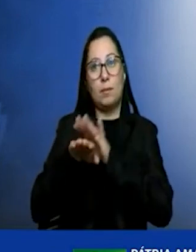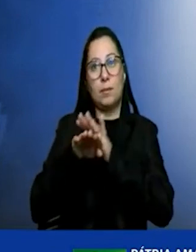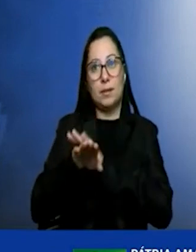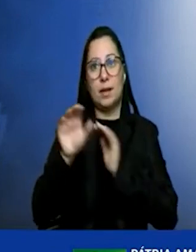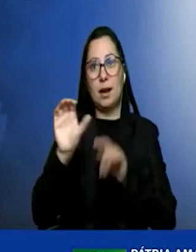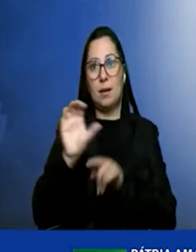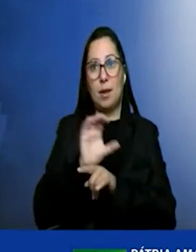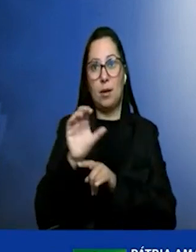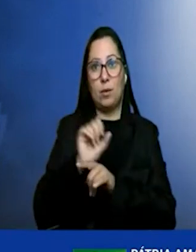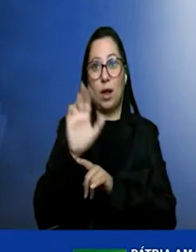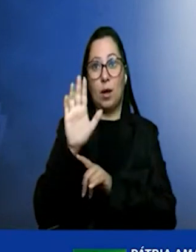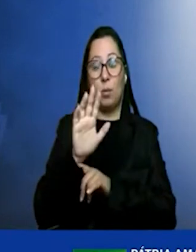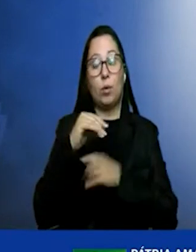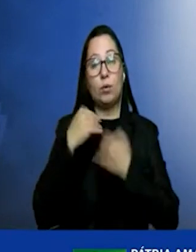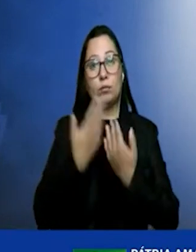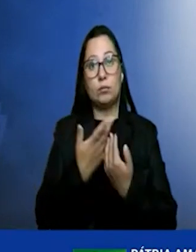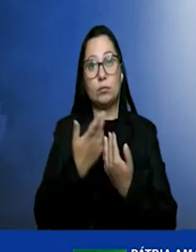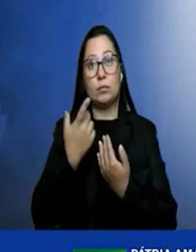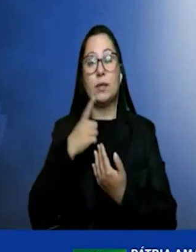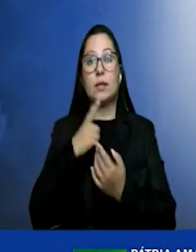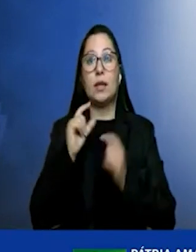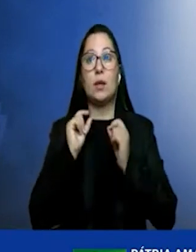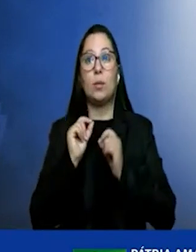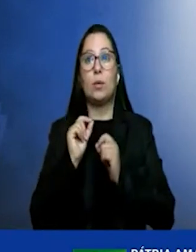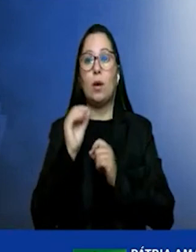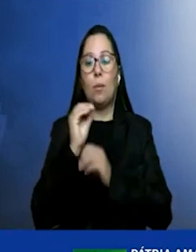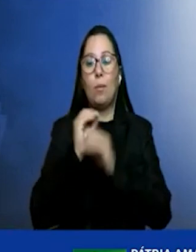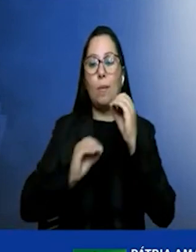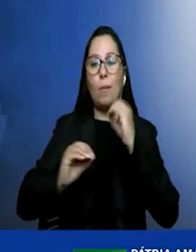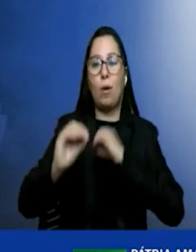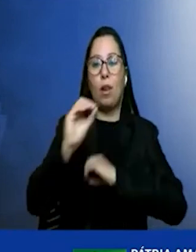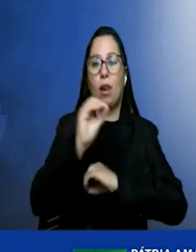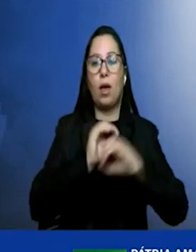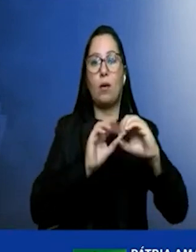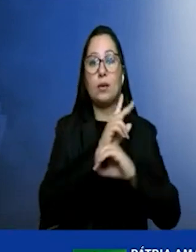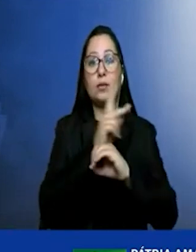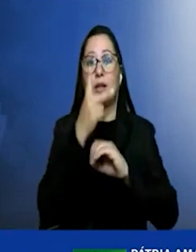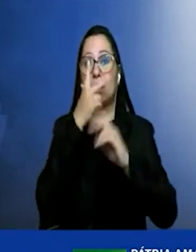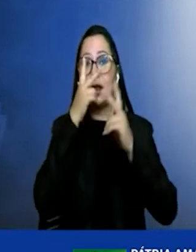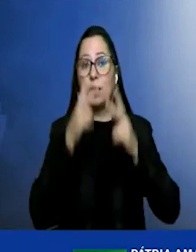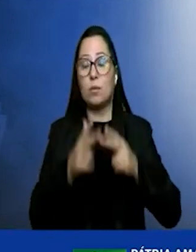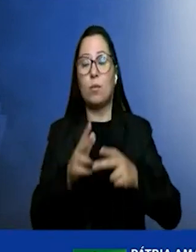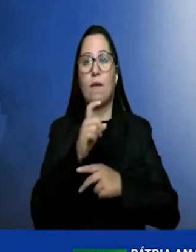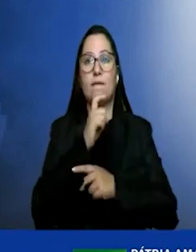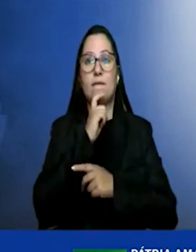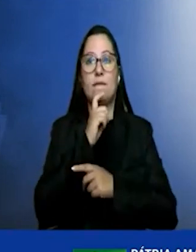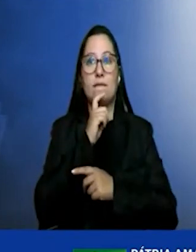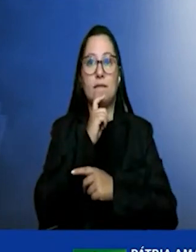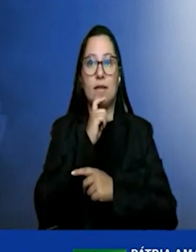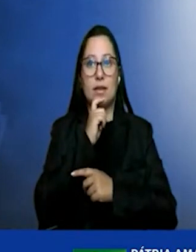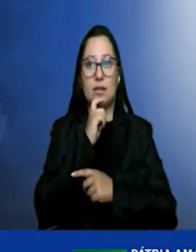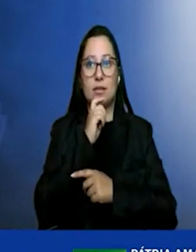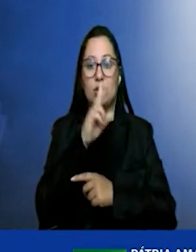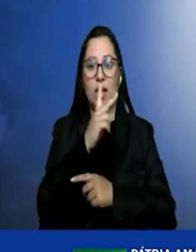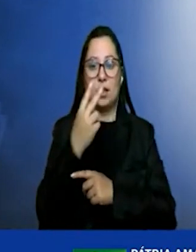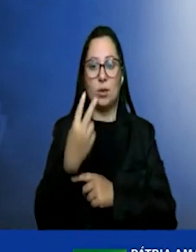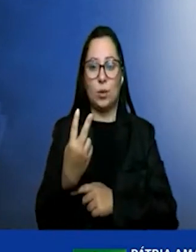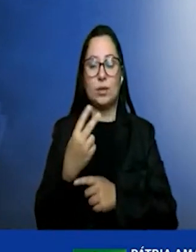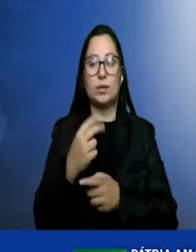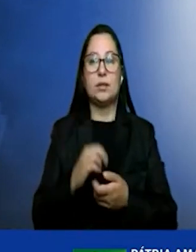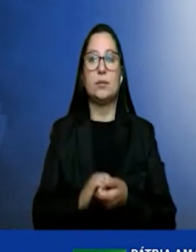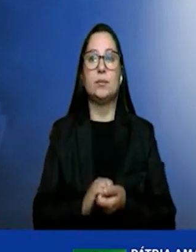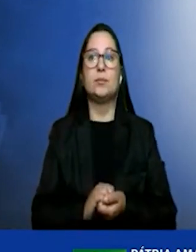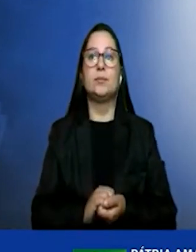o que você vai obter uma molécula de hidrogênio que é exatamente igual a verde molécula é molécula é H2 e lá na